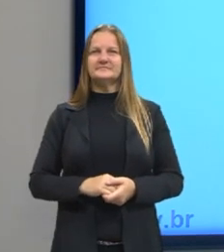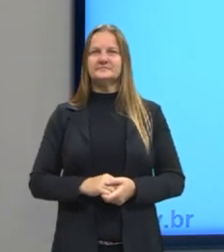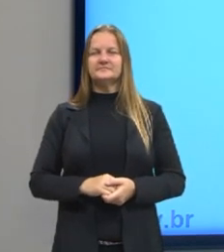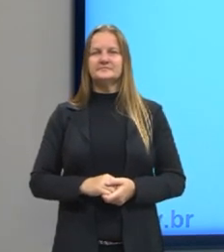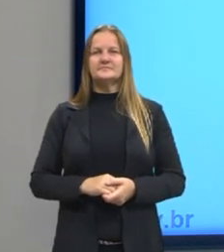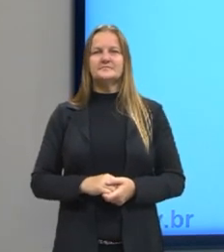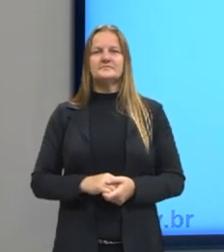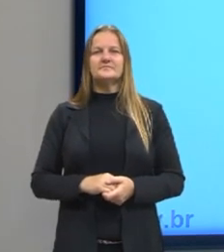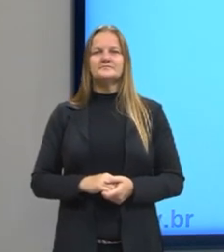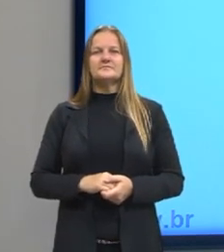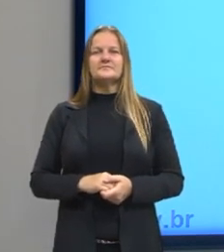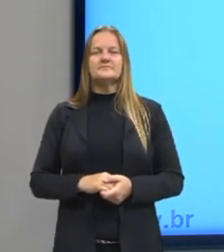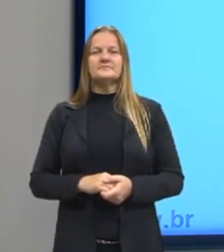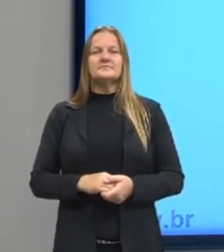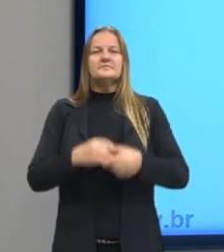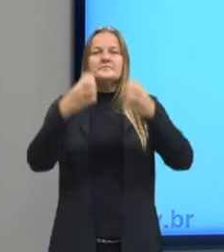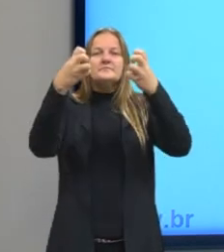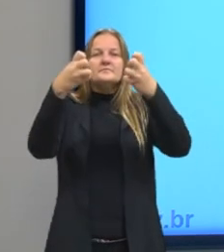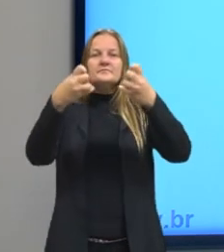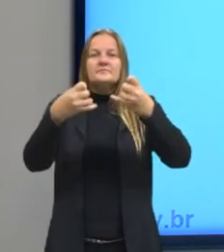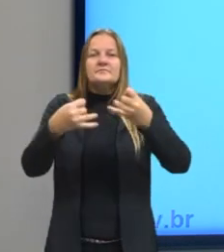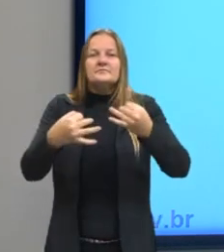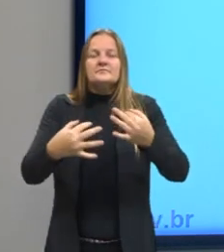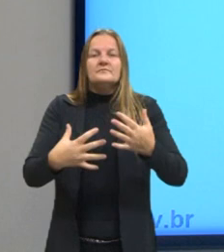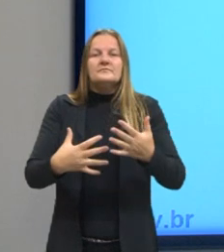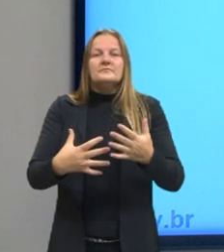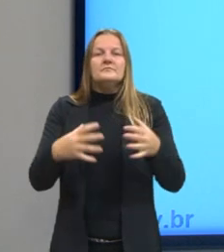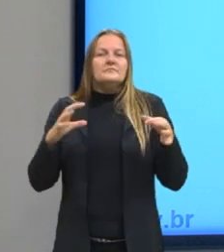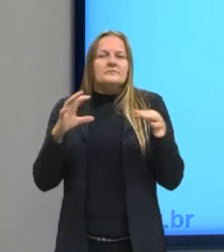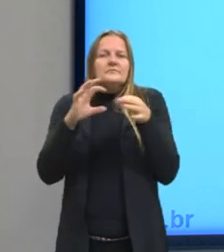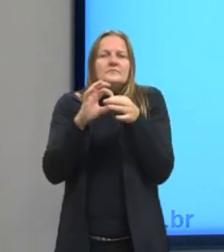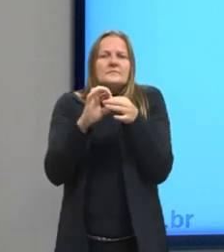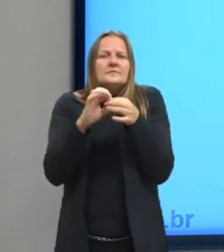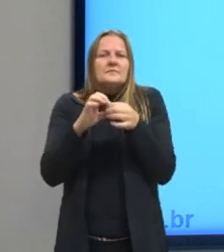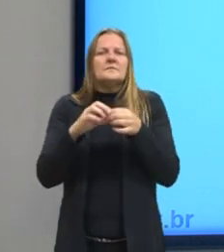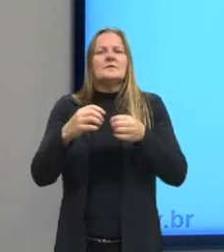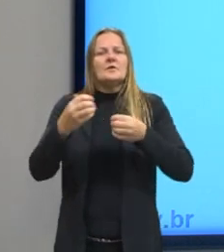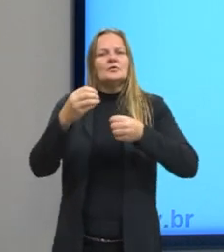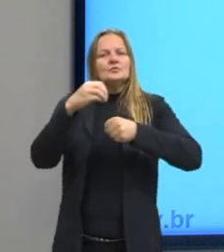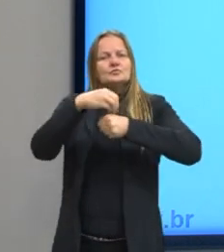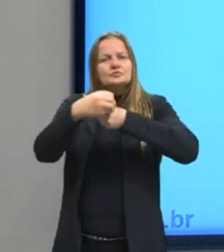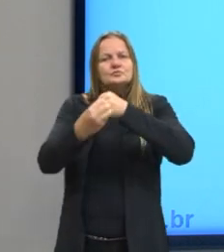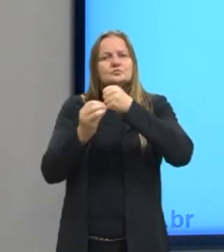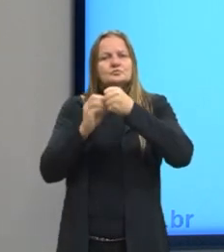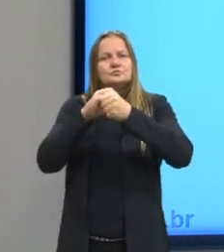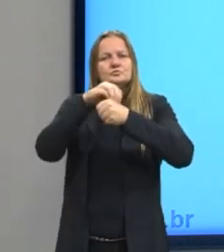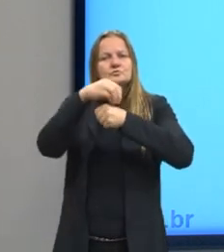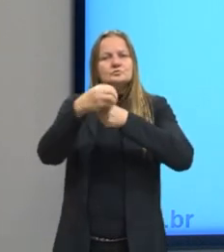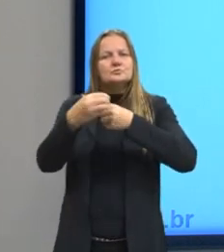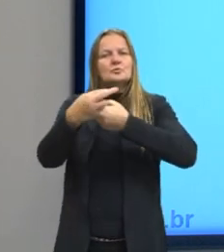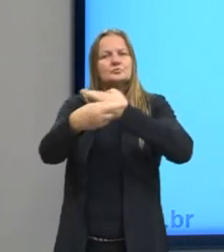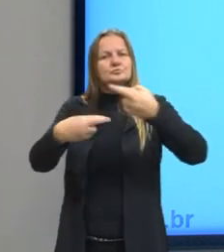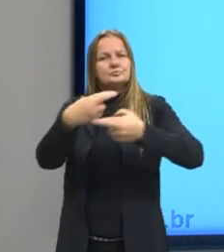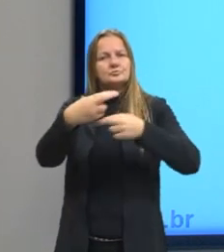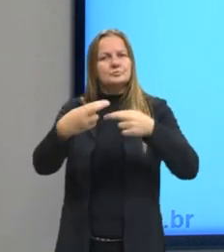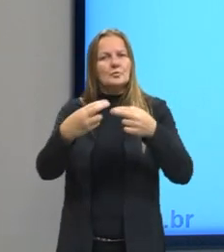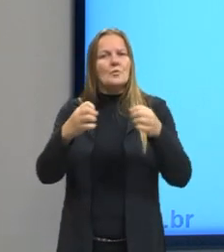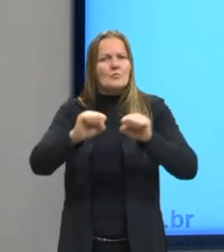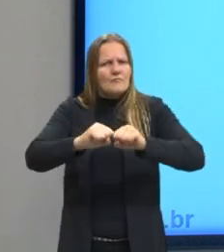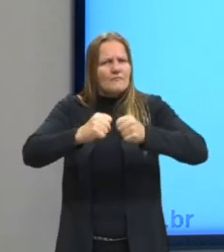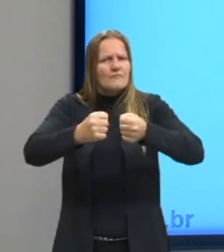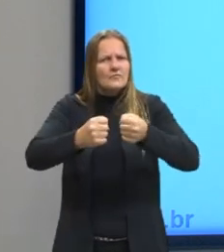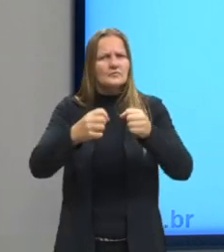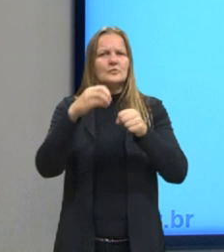Então, como eu falei, as ligações intermoleculares ou forças intermoleculares são as formas onde as